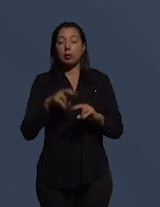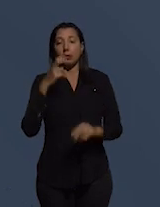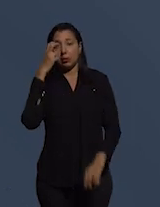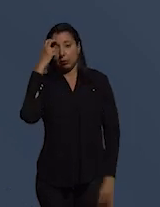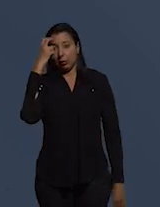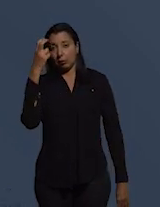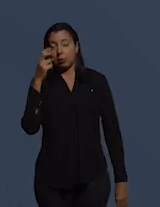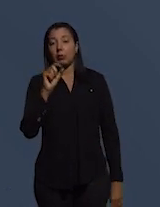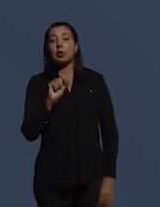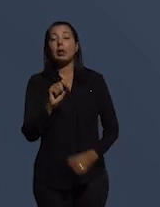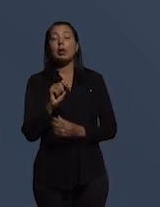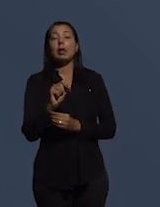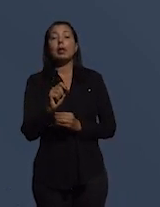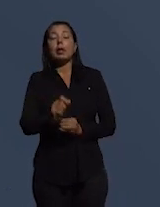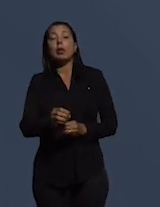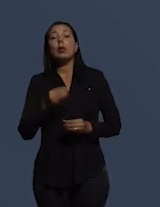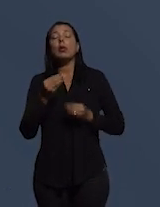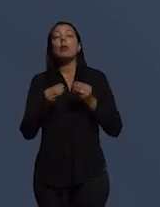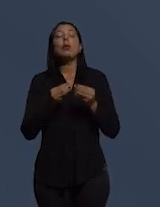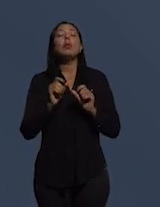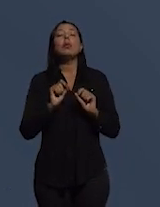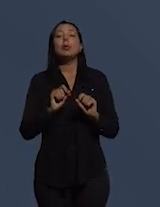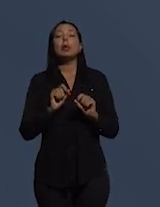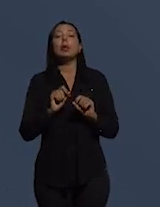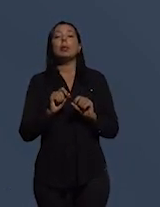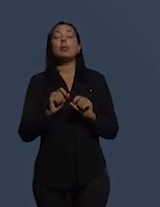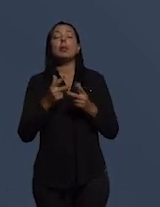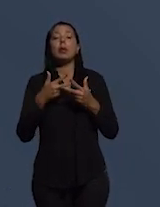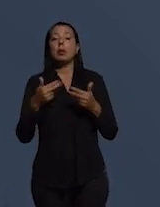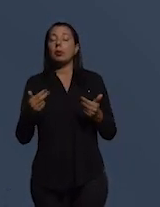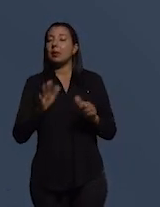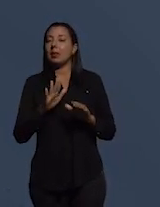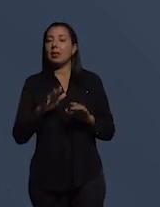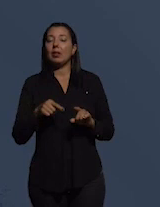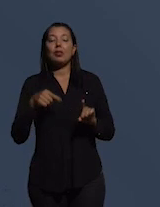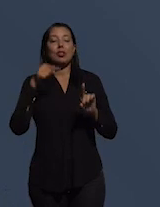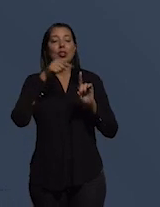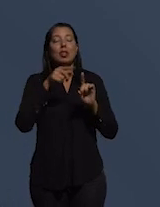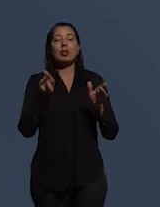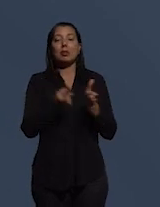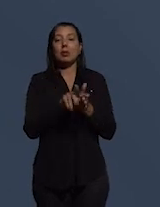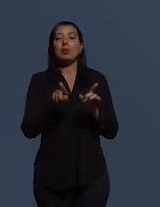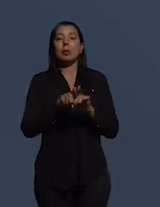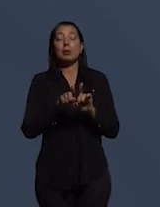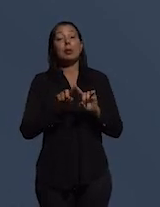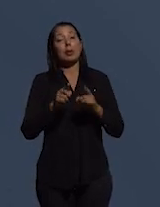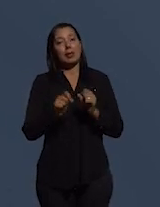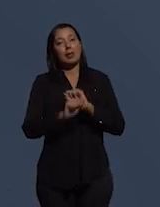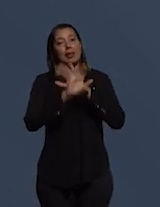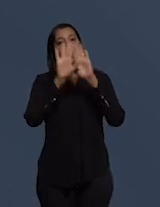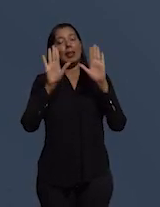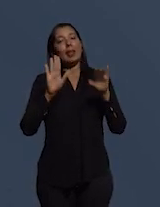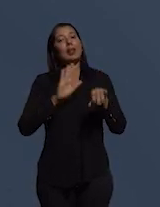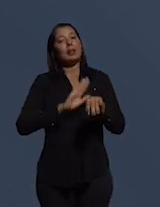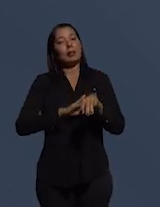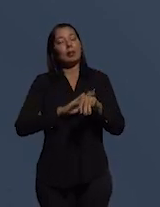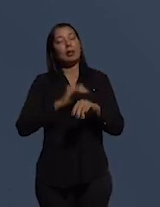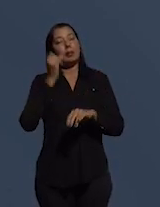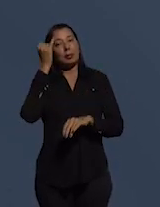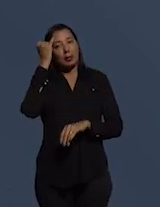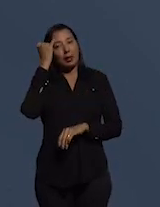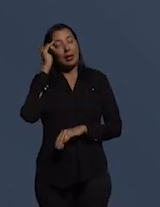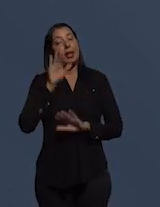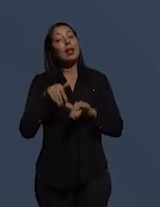é considerada como uma dádiva e não diretamente abordado mas é claro com o tempo a ideia é